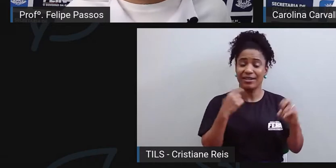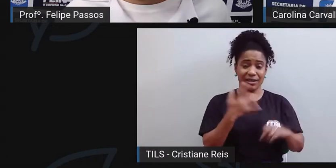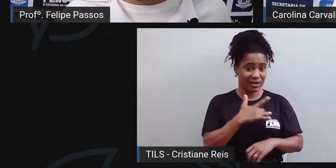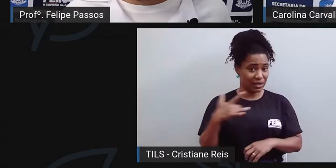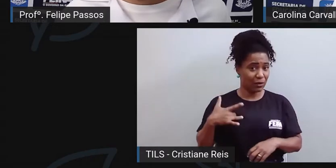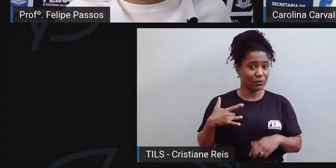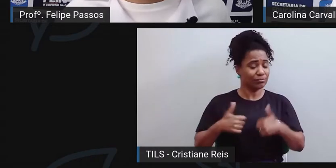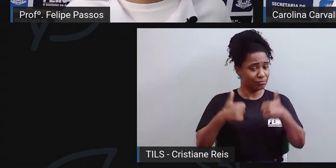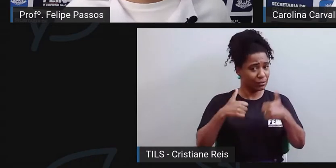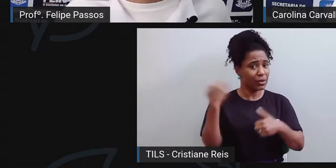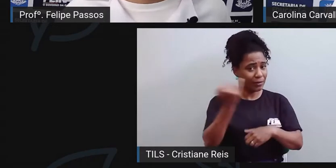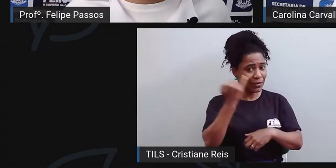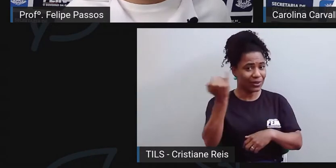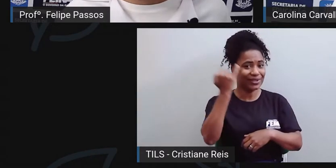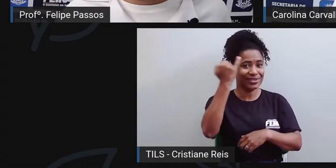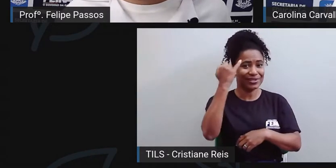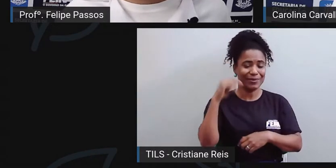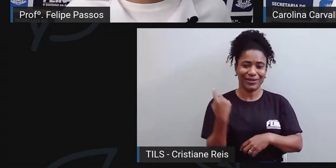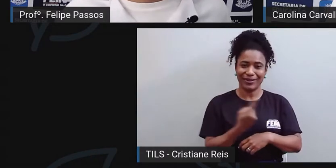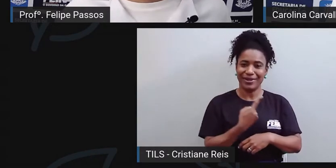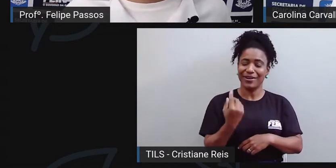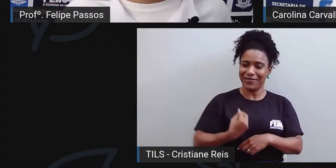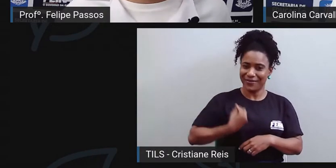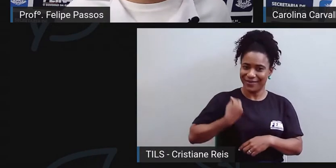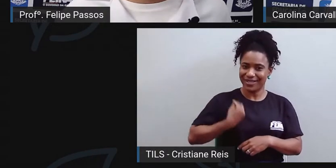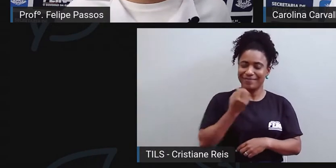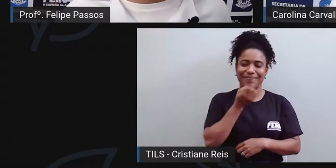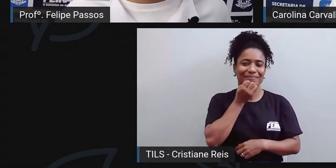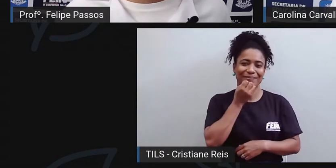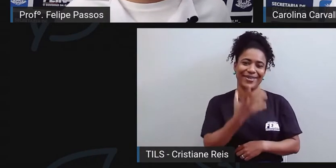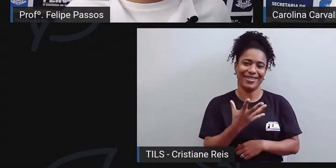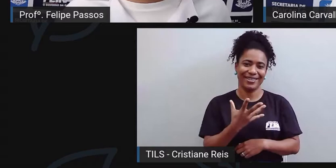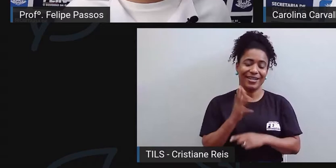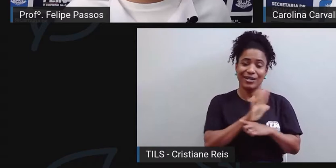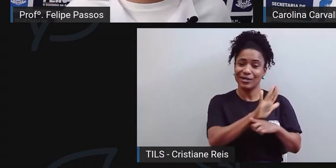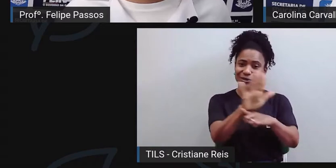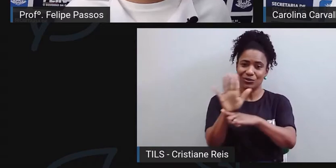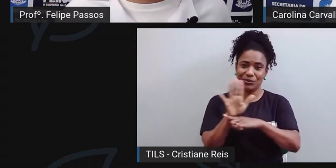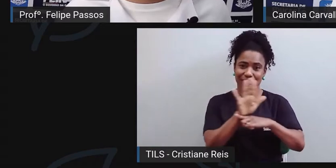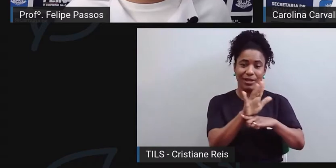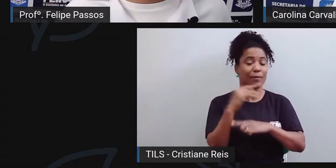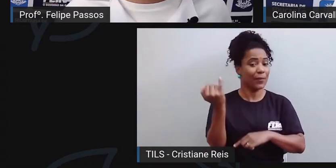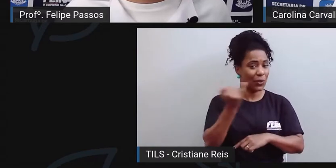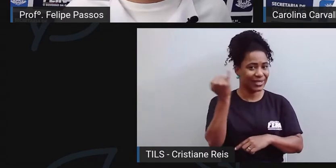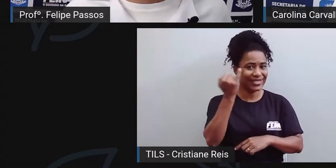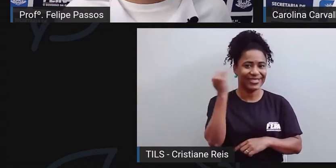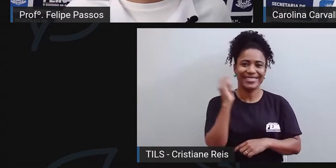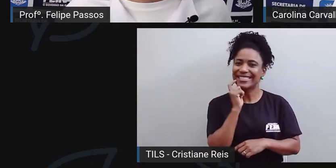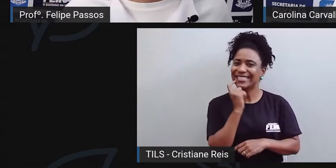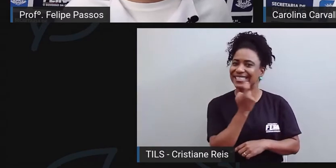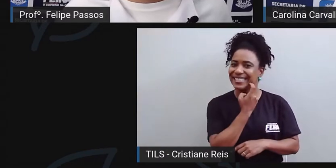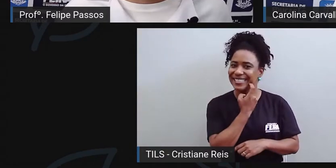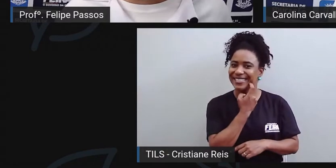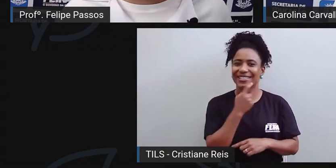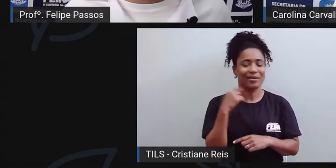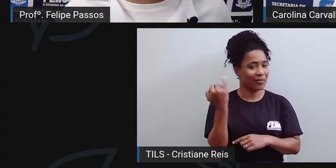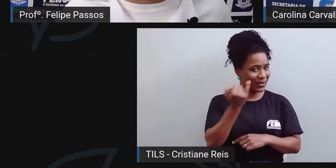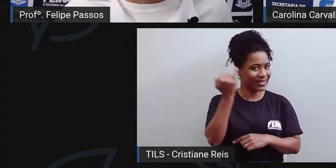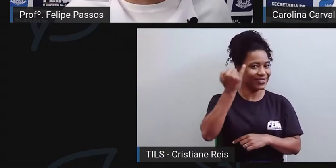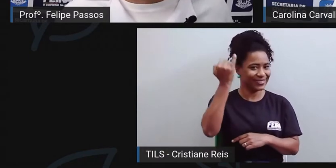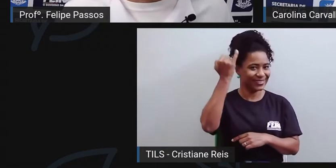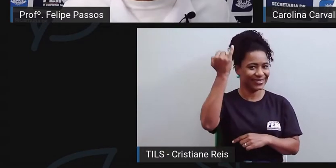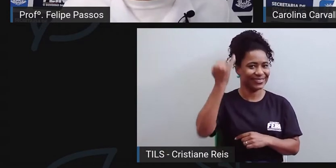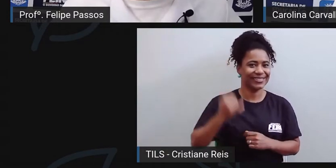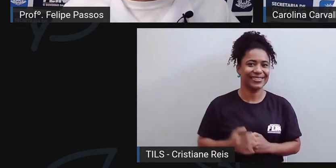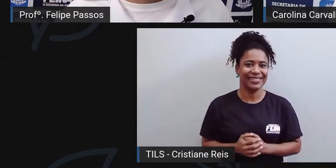qualidade de vida e eu espero contribuir para que todos possam valorizar mais a sua saúde bucal. Com certeza,